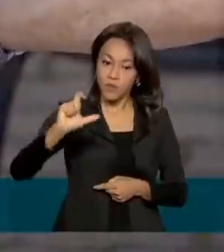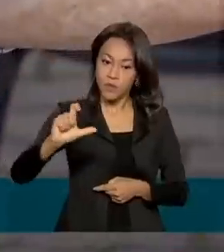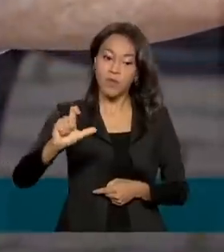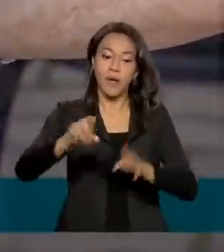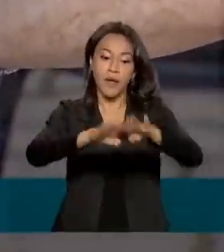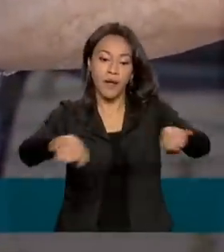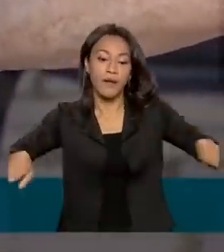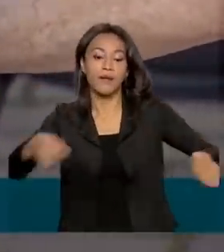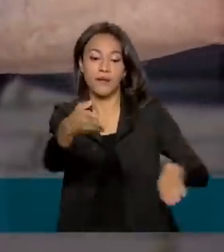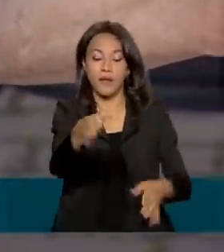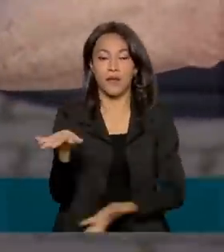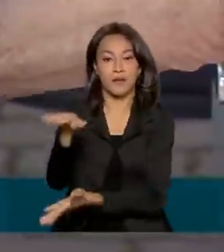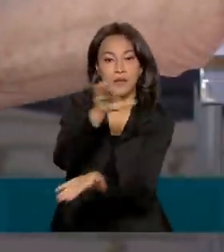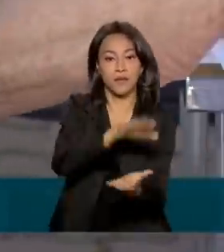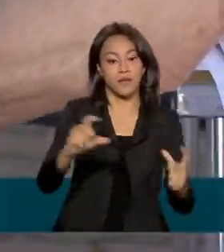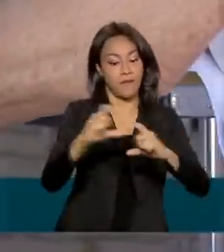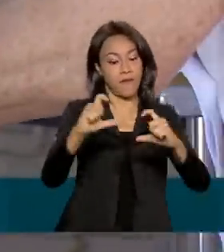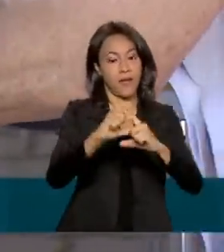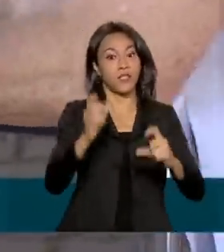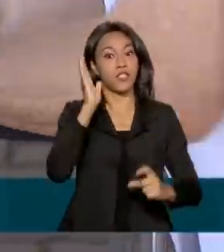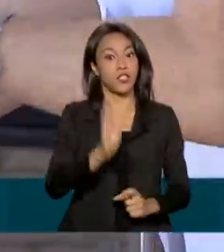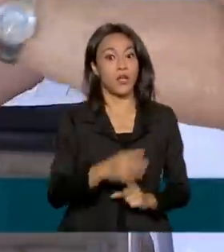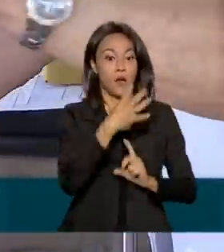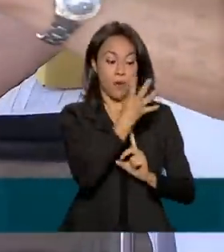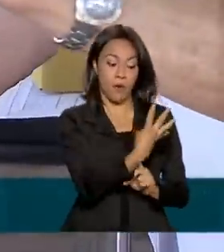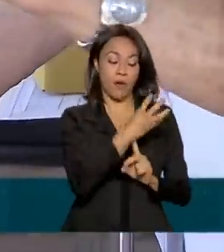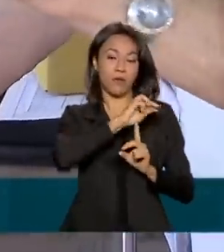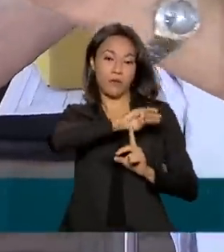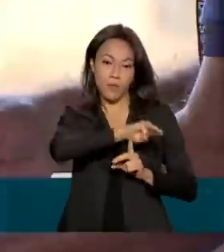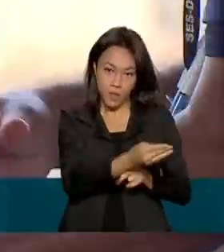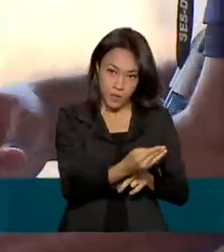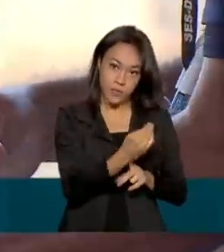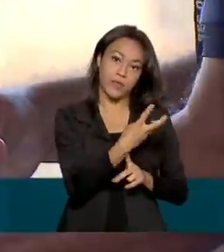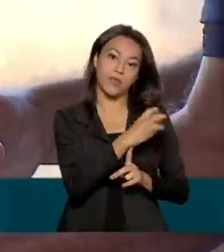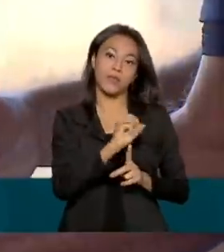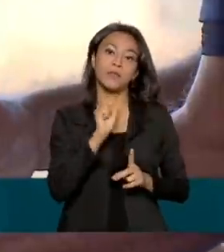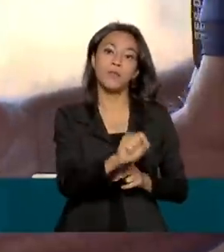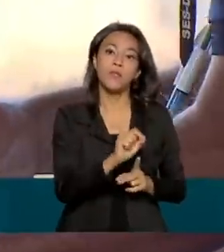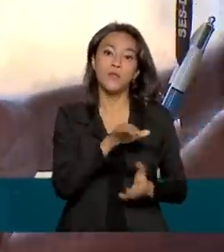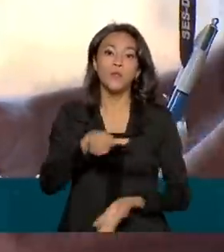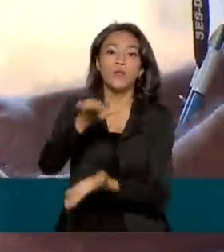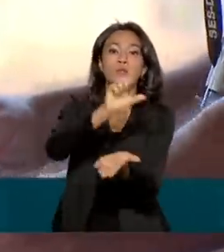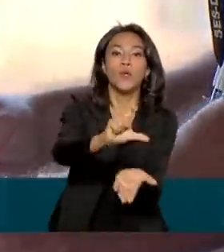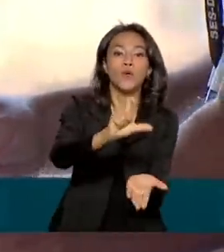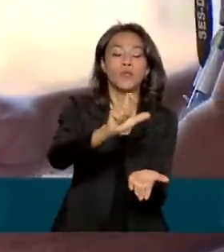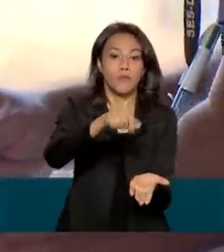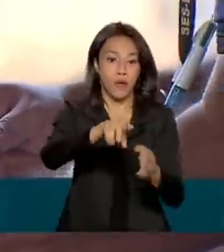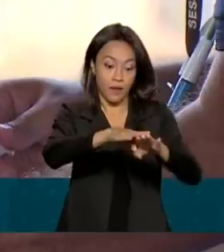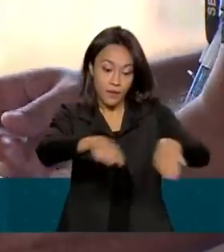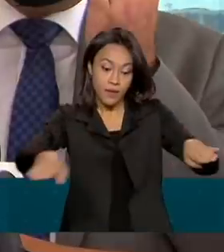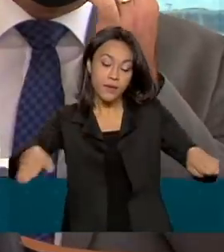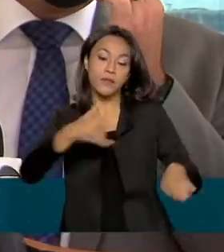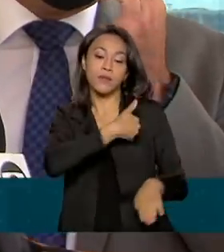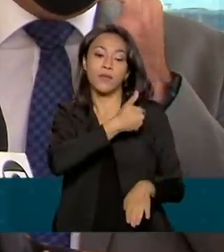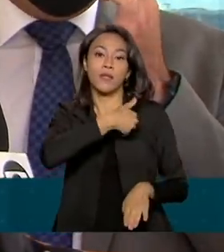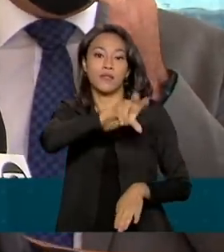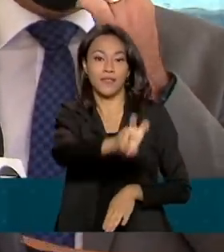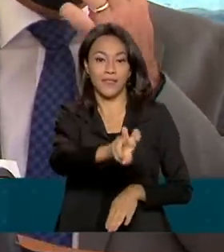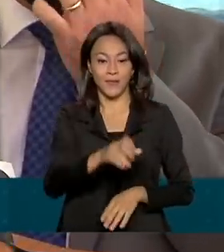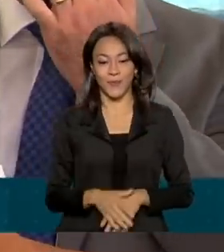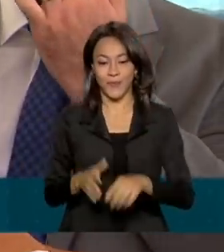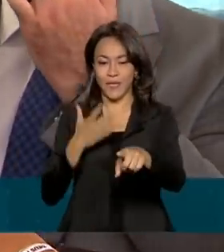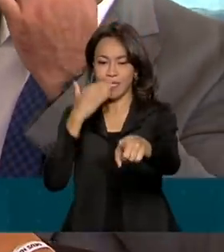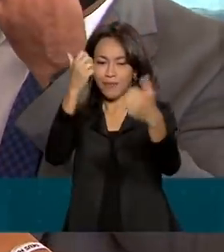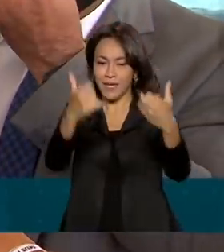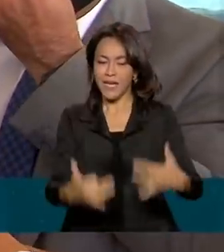Agora, já são mais de 4 milhões e 300 mil doses disponíveis para crianças de 5 a 11 anos de idade. Tem vacinas para